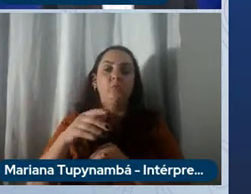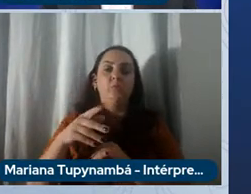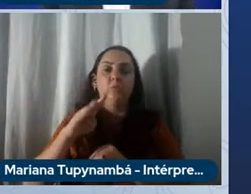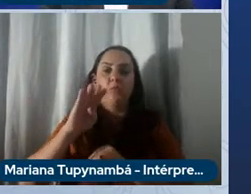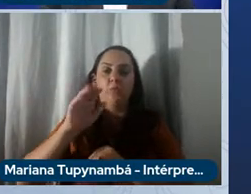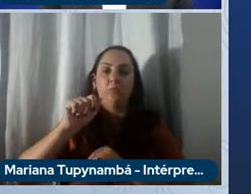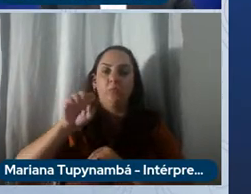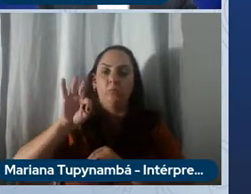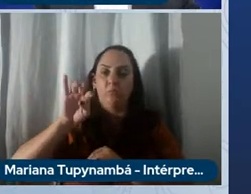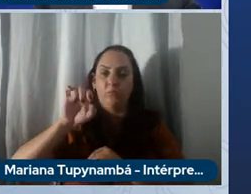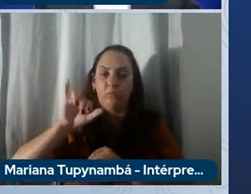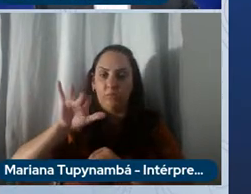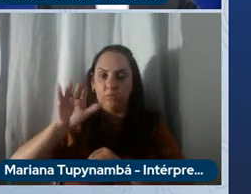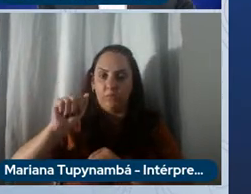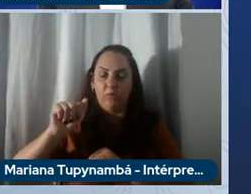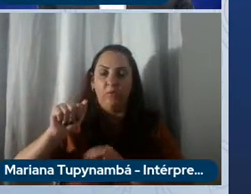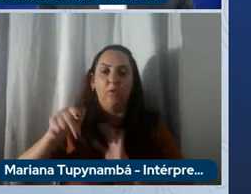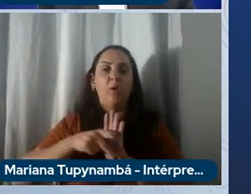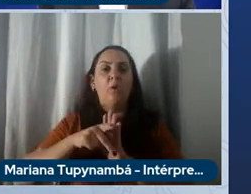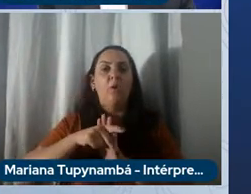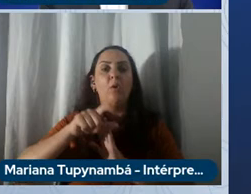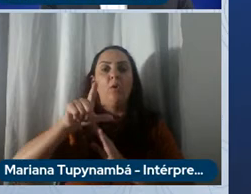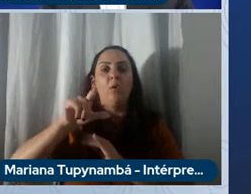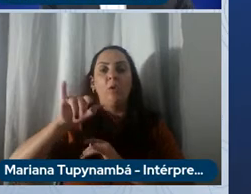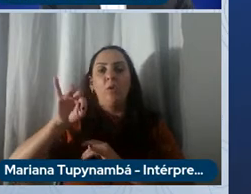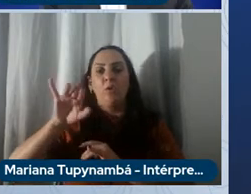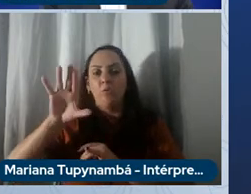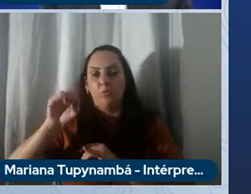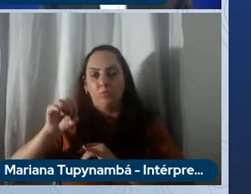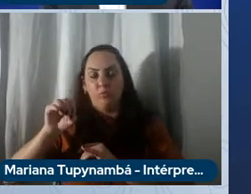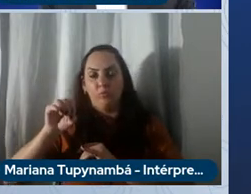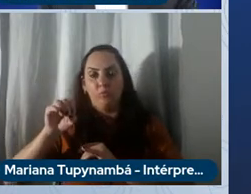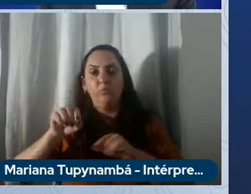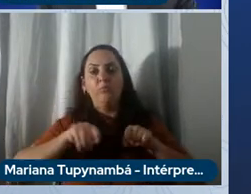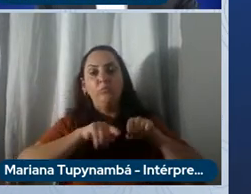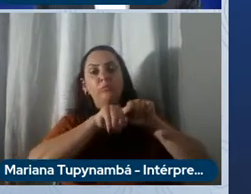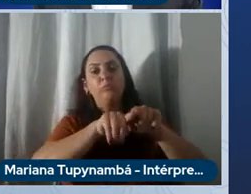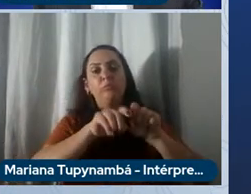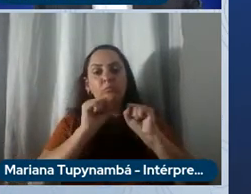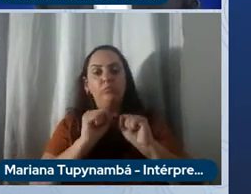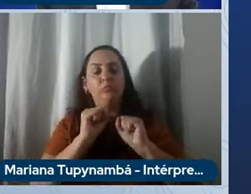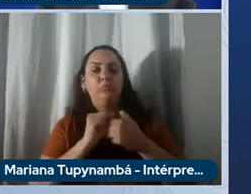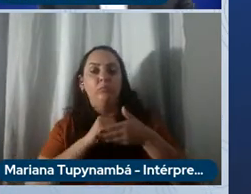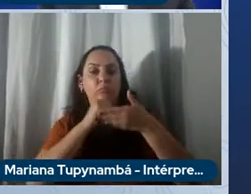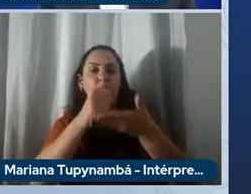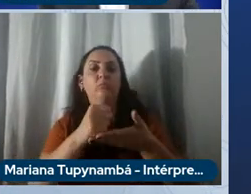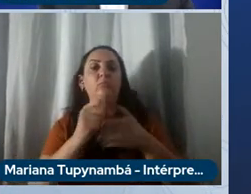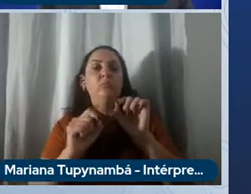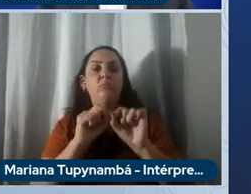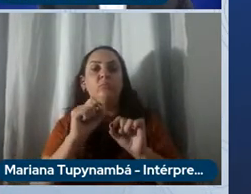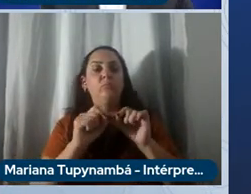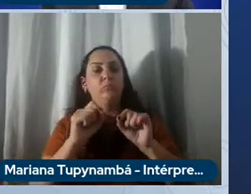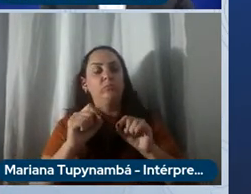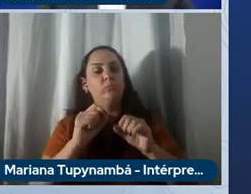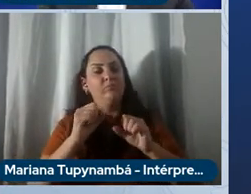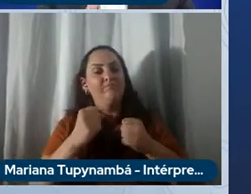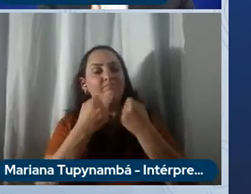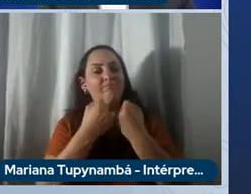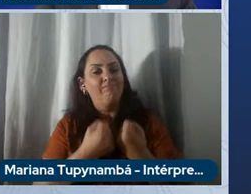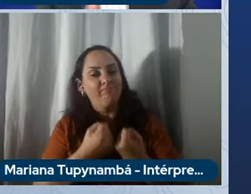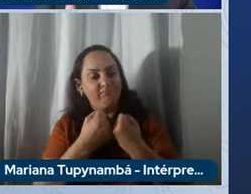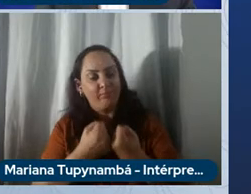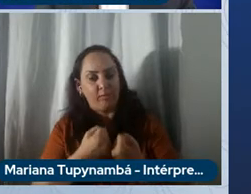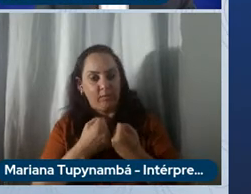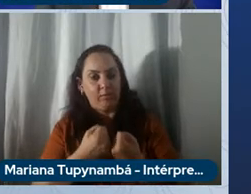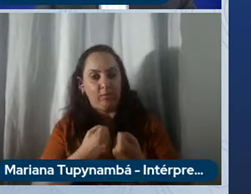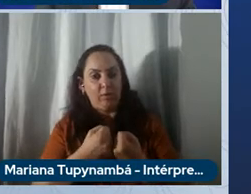parceiros que nos possam ajudar e suportar na implementação de infraestrutura de carregamento e claramente